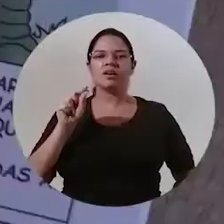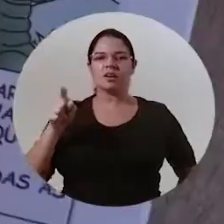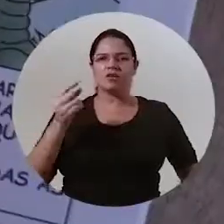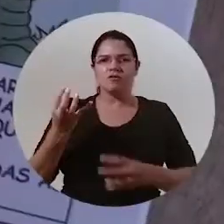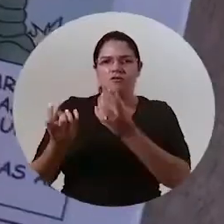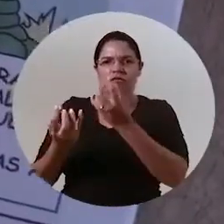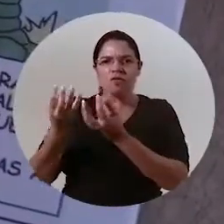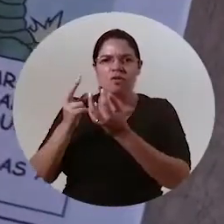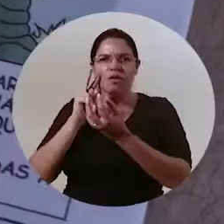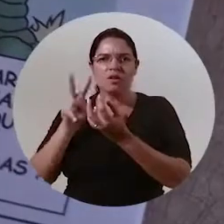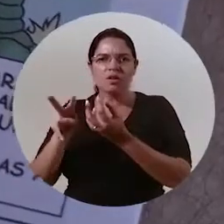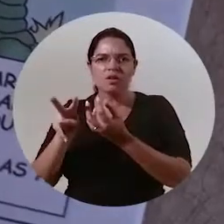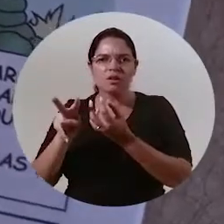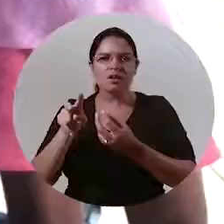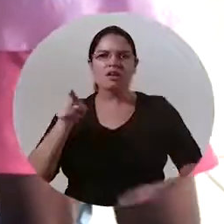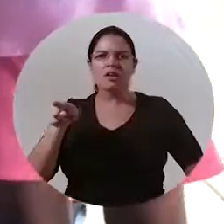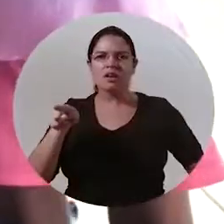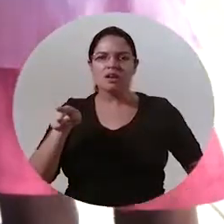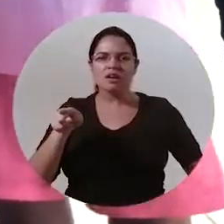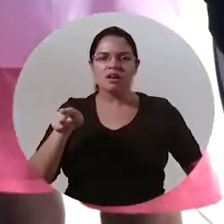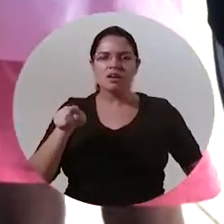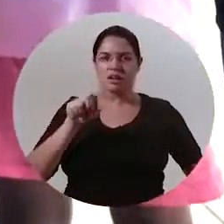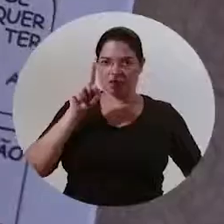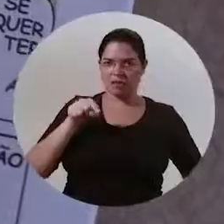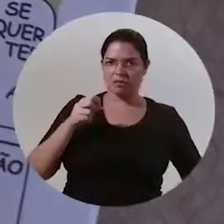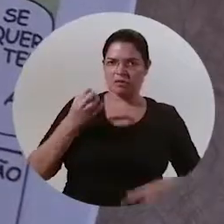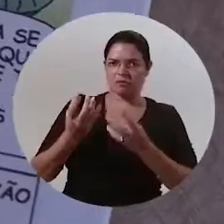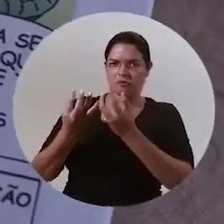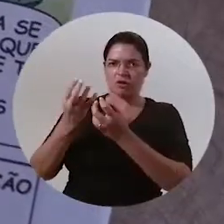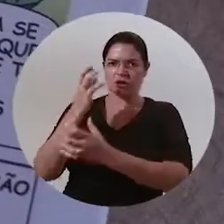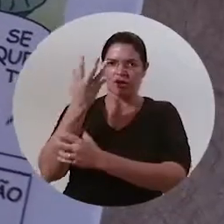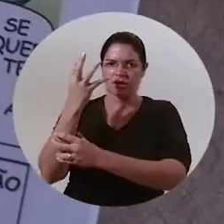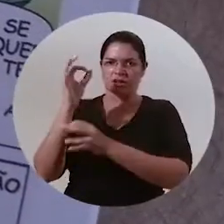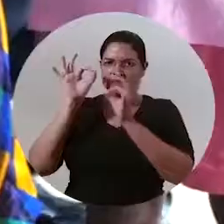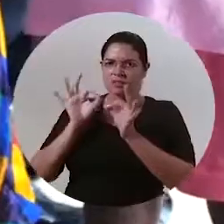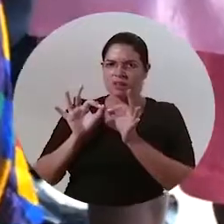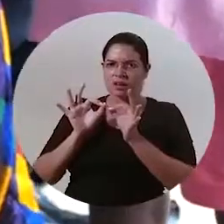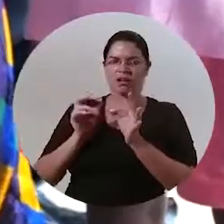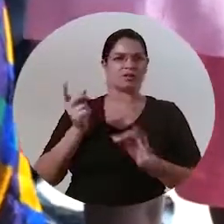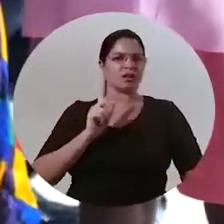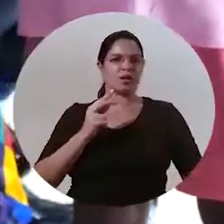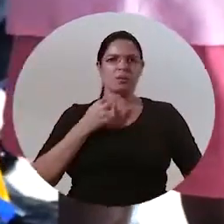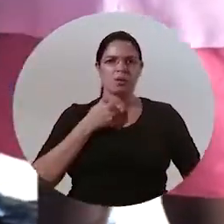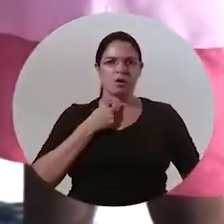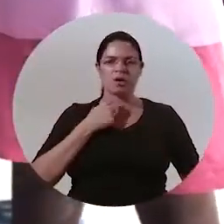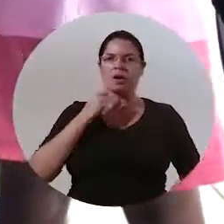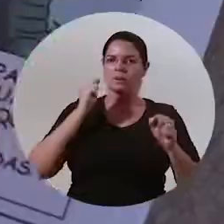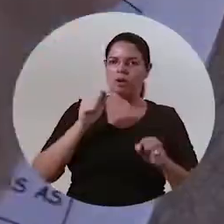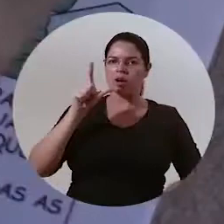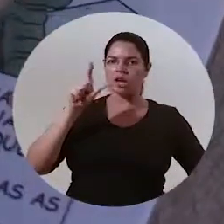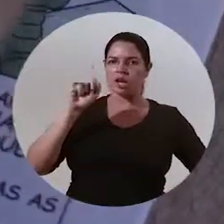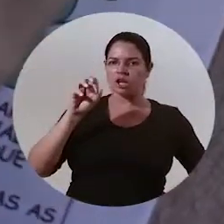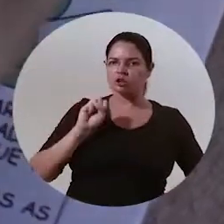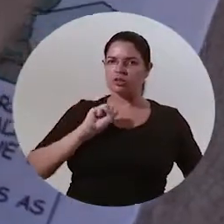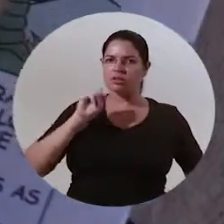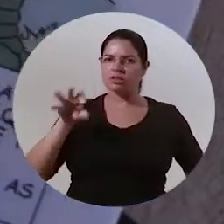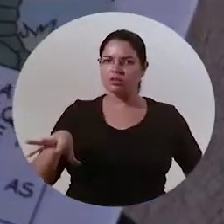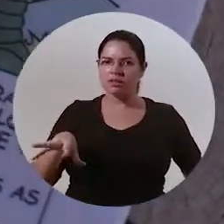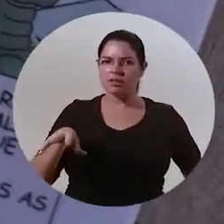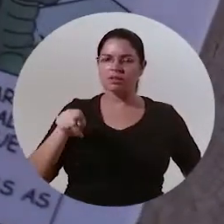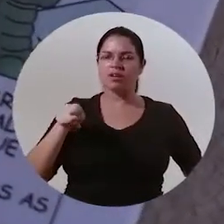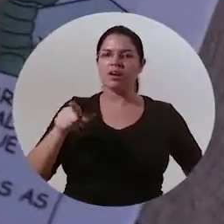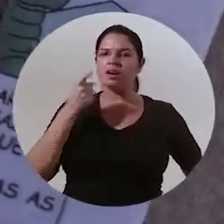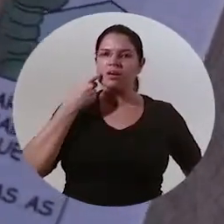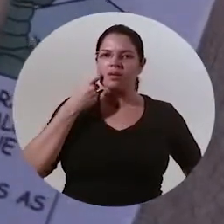tá pegando fogo ali? tá e será que é bom colocar fogo na mata? não? pode jogar lixo na